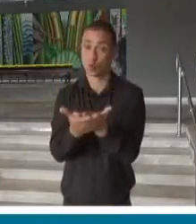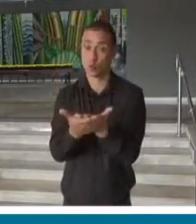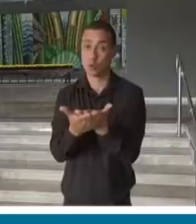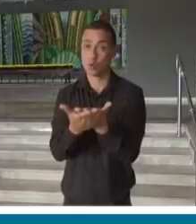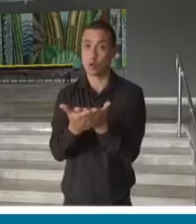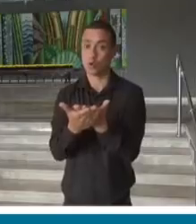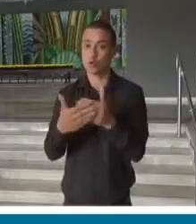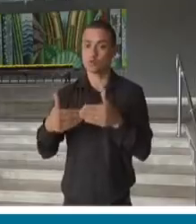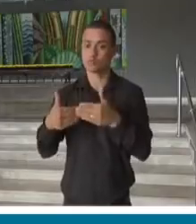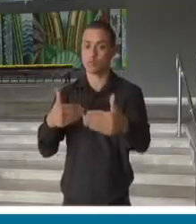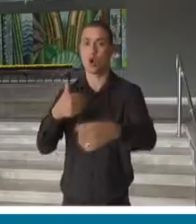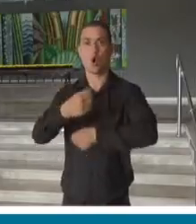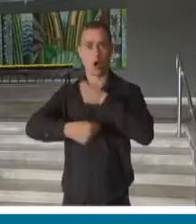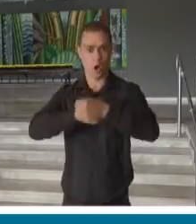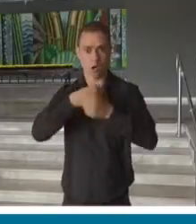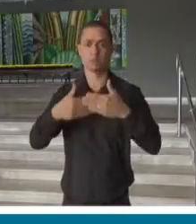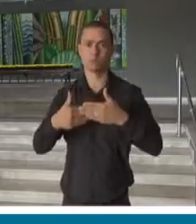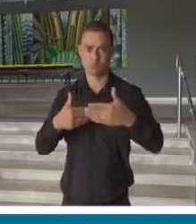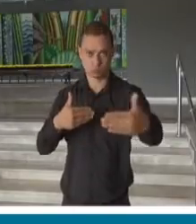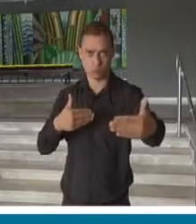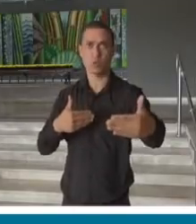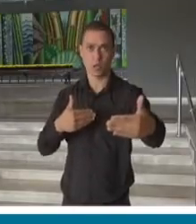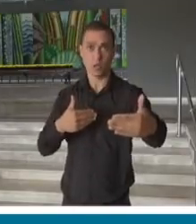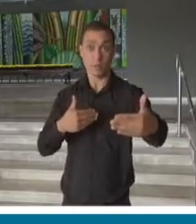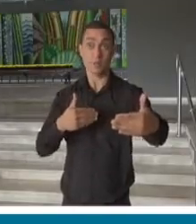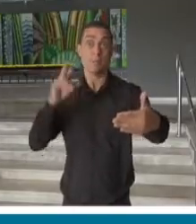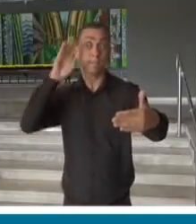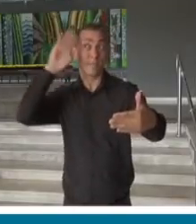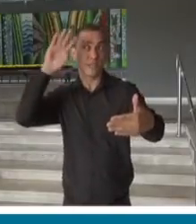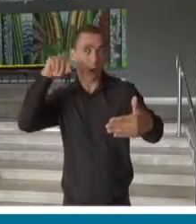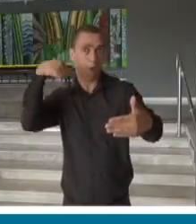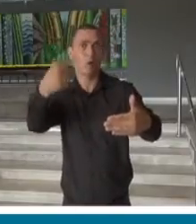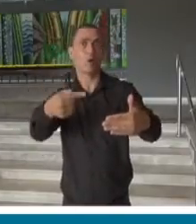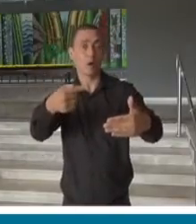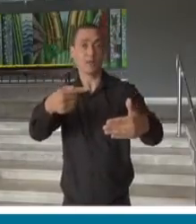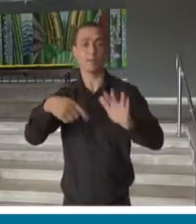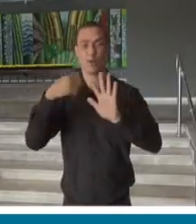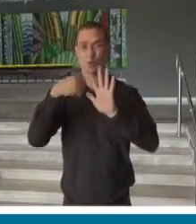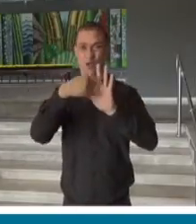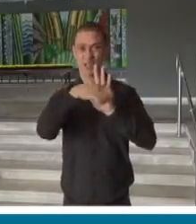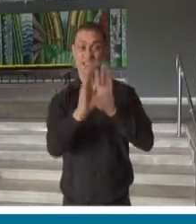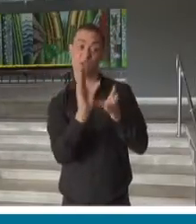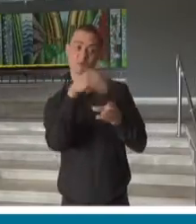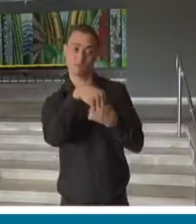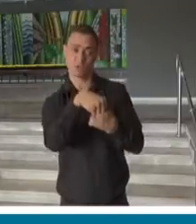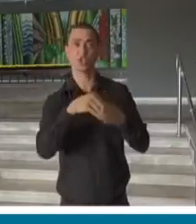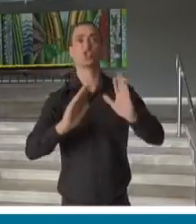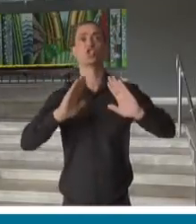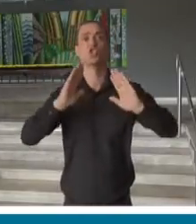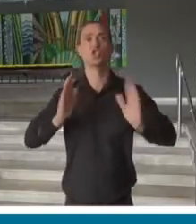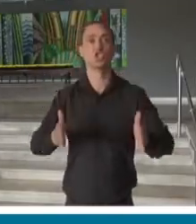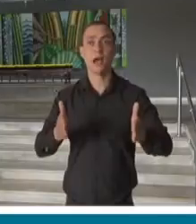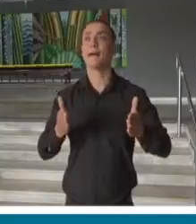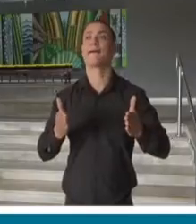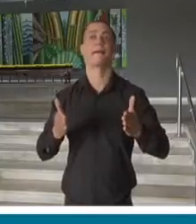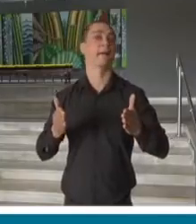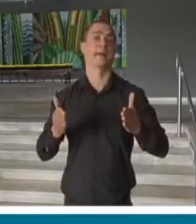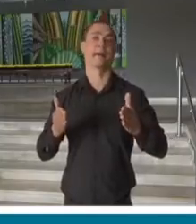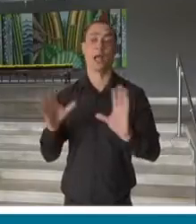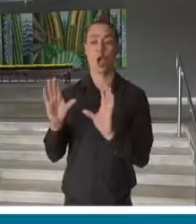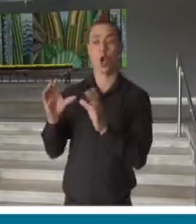nos próximos anos, e especialmente no próximo ano. O calendário também já tem previsão de classes,